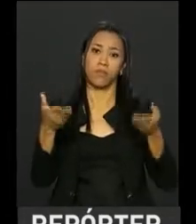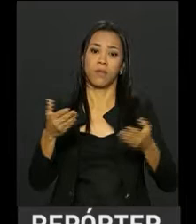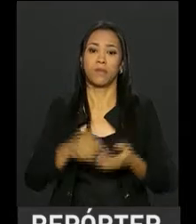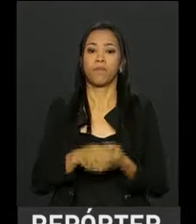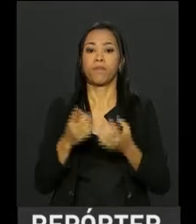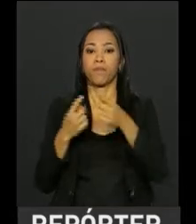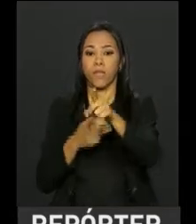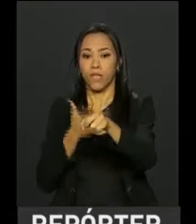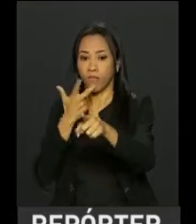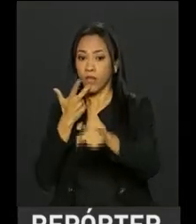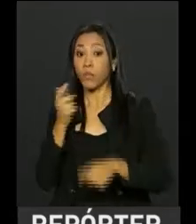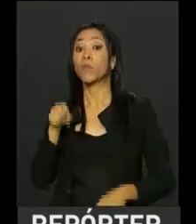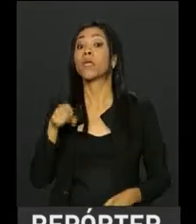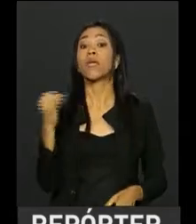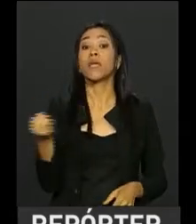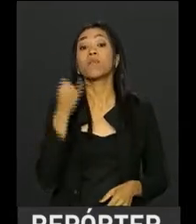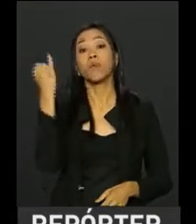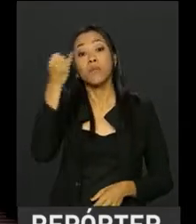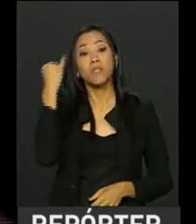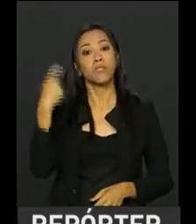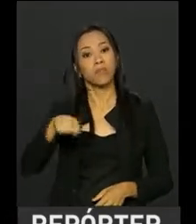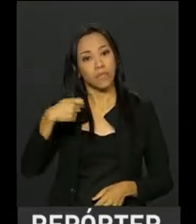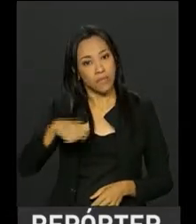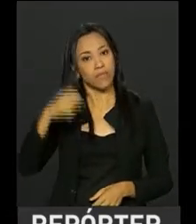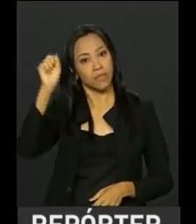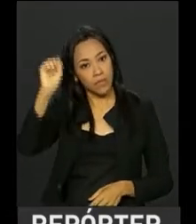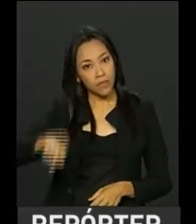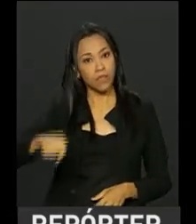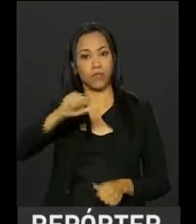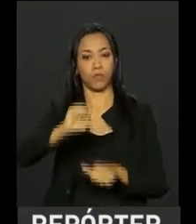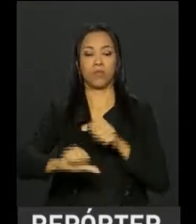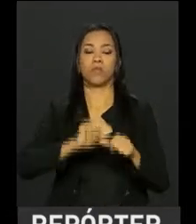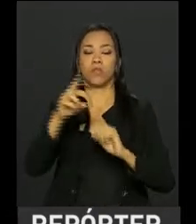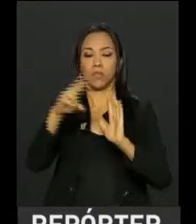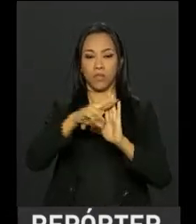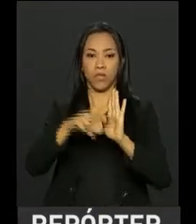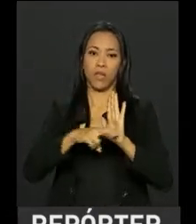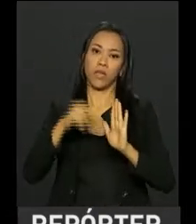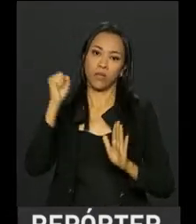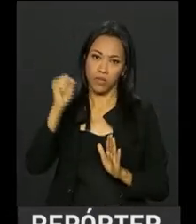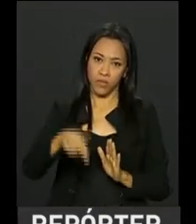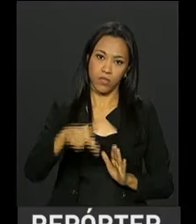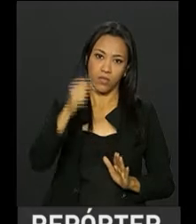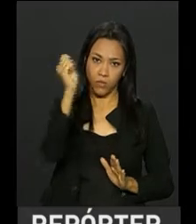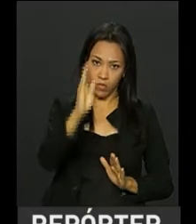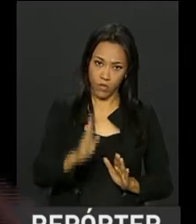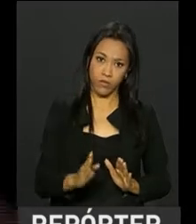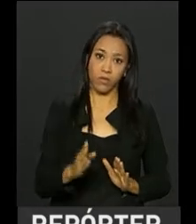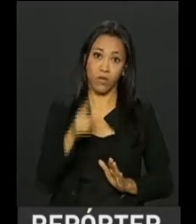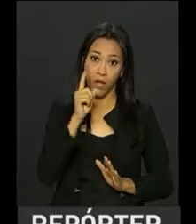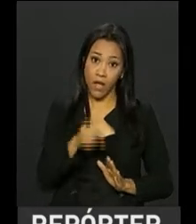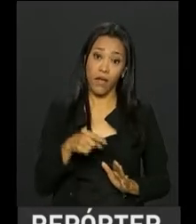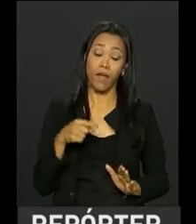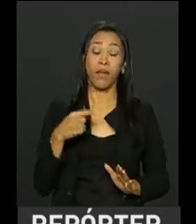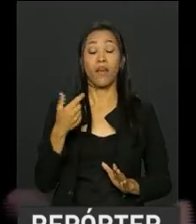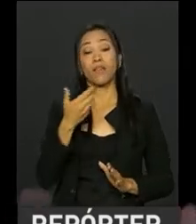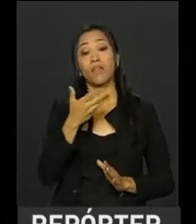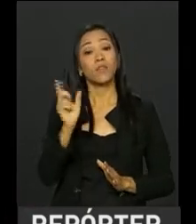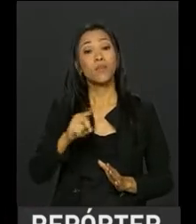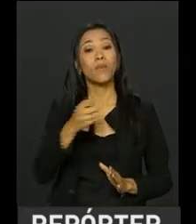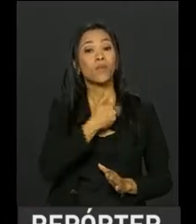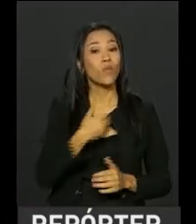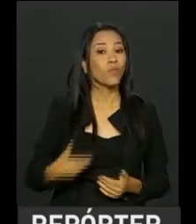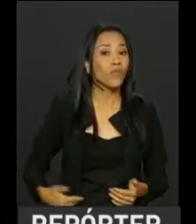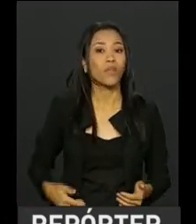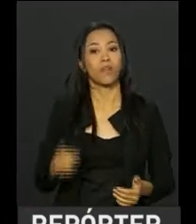que é importante ver? Necessita sim de uma reforma da Previdência no país. Isso é uma questão de Estado, não é uma questão de um